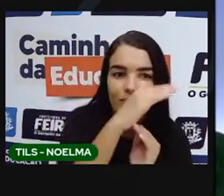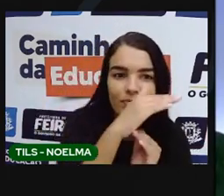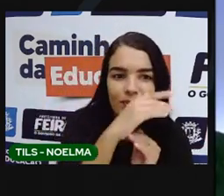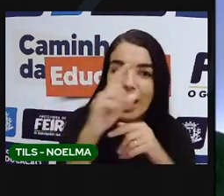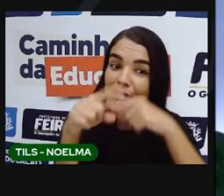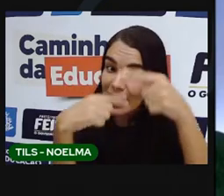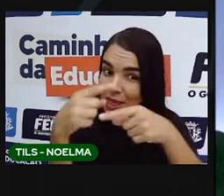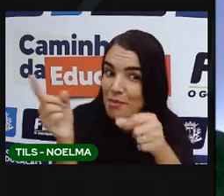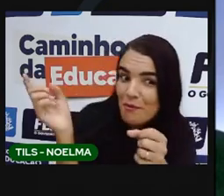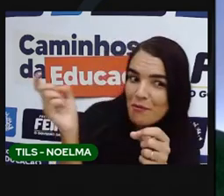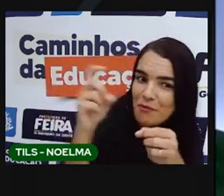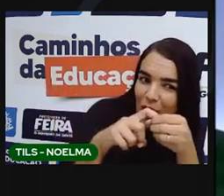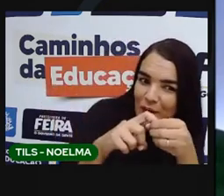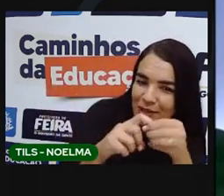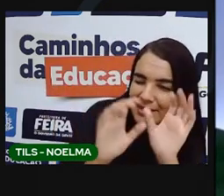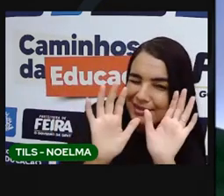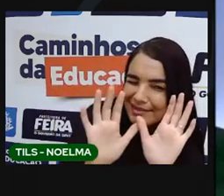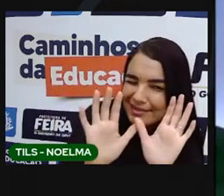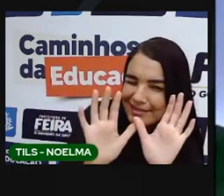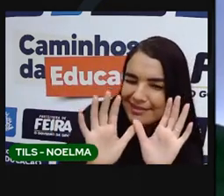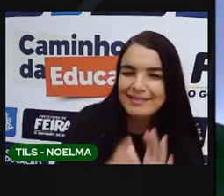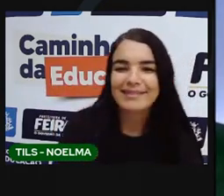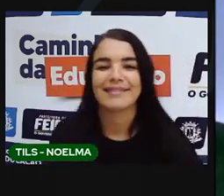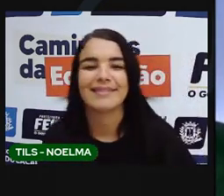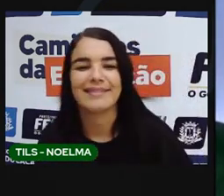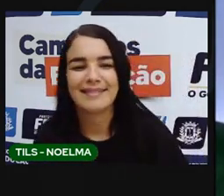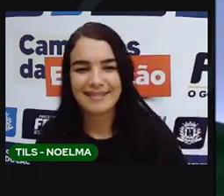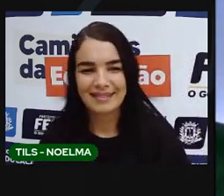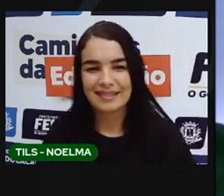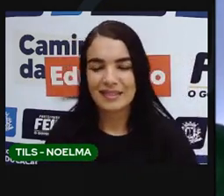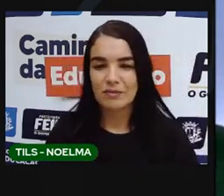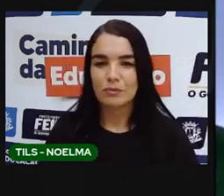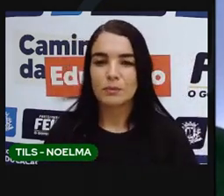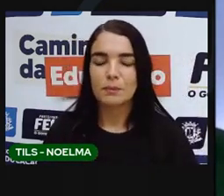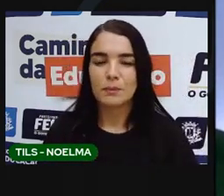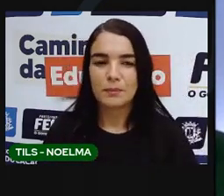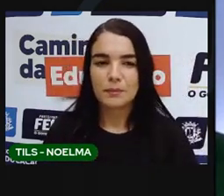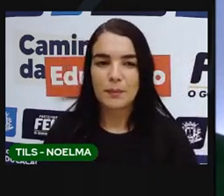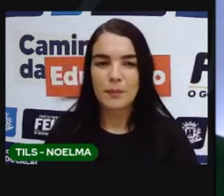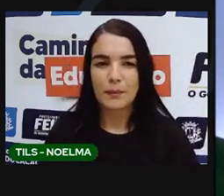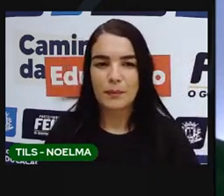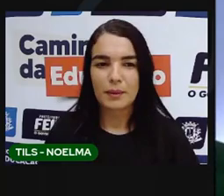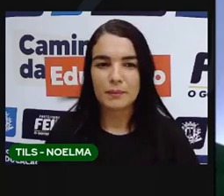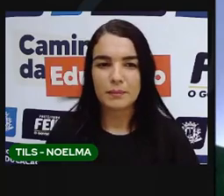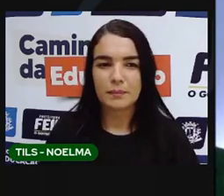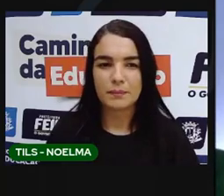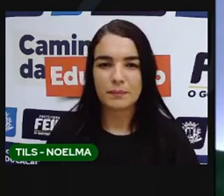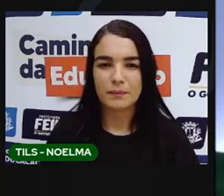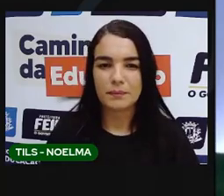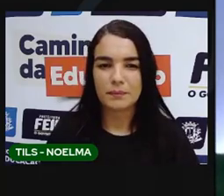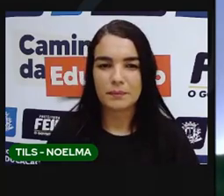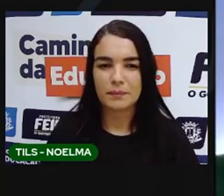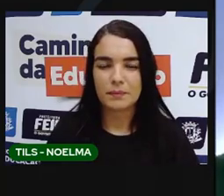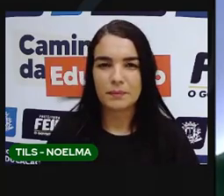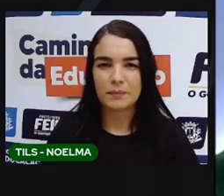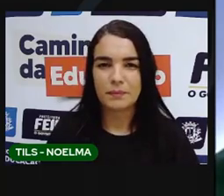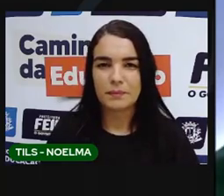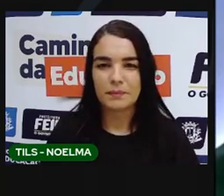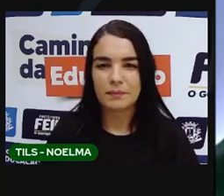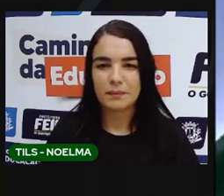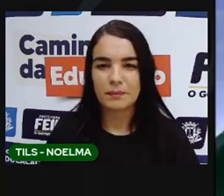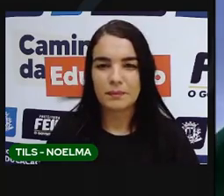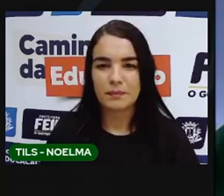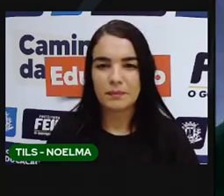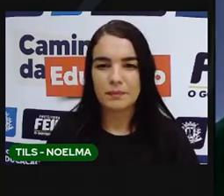pouquinho a gente volta, tá? Não sei daí. Eu queria ver umas outras coisas. Porque